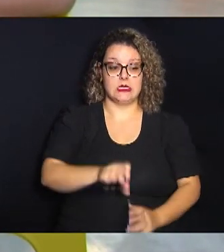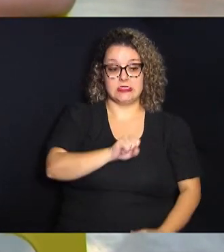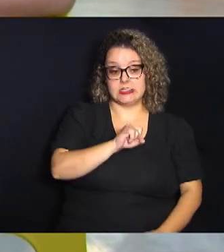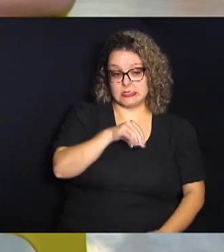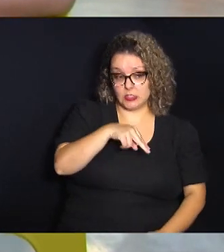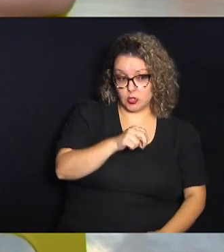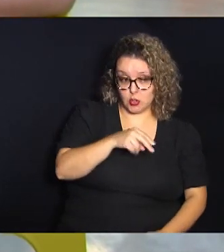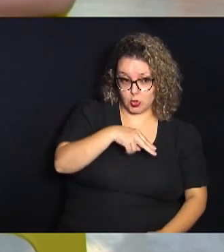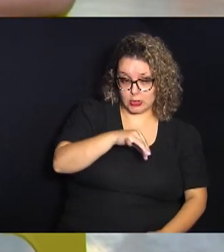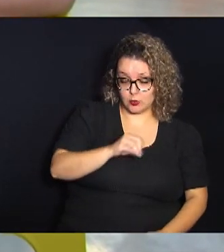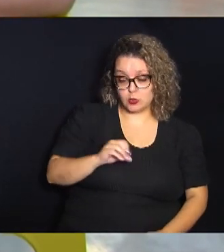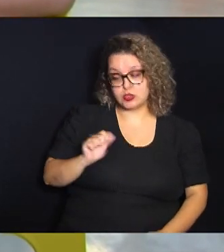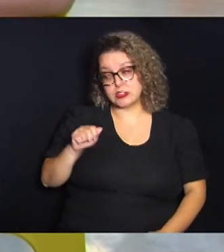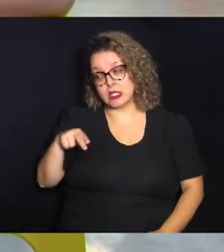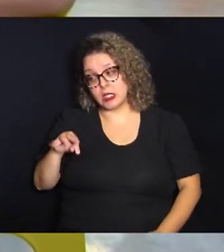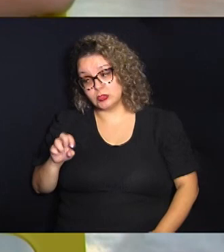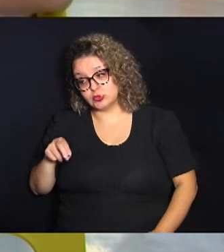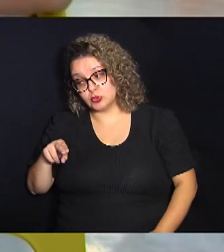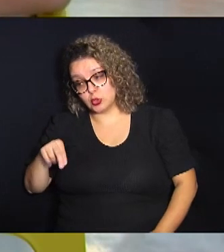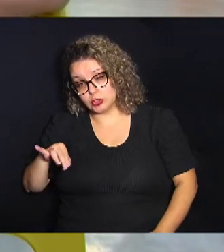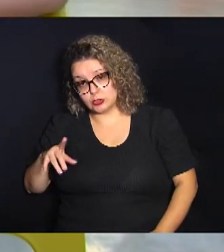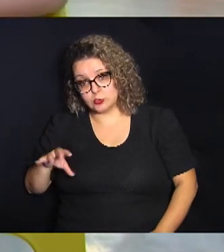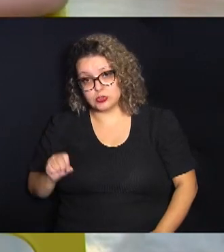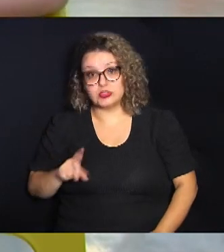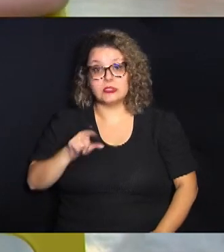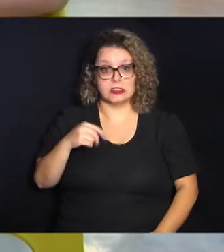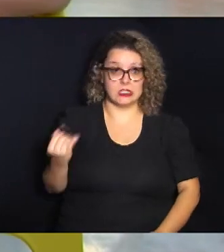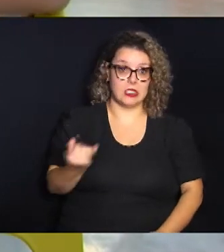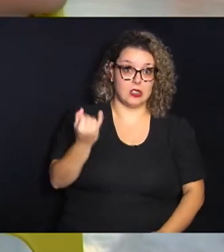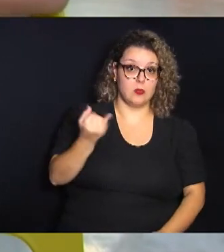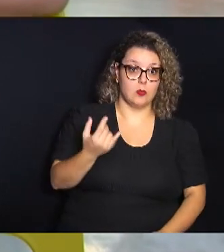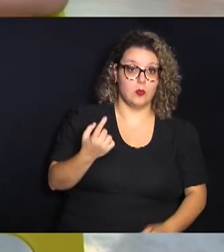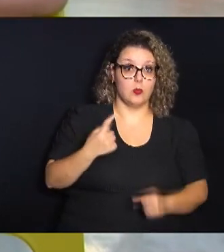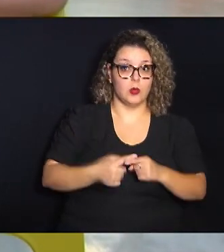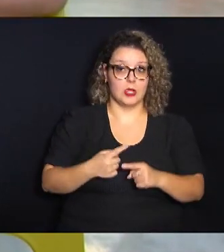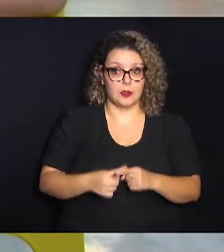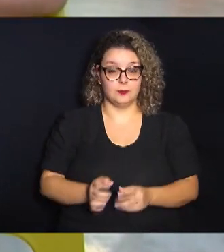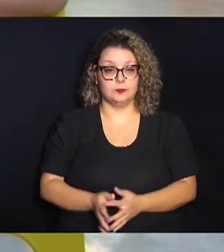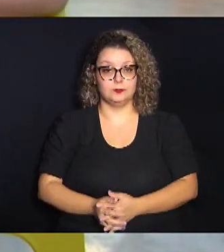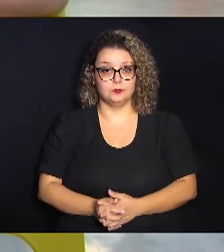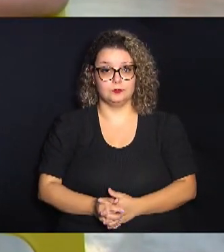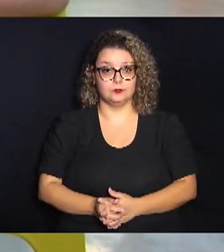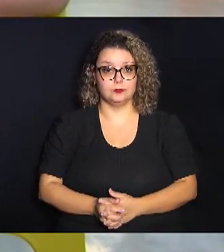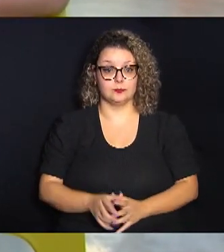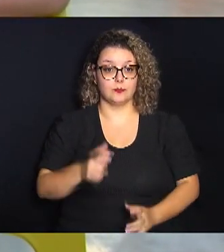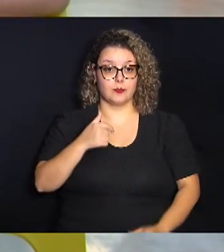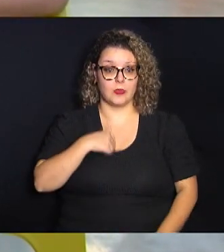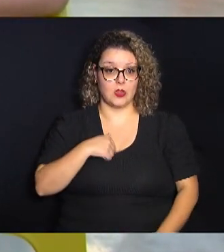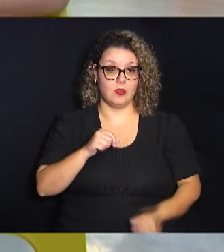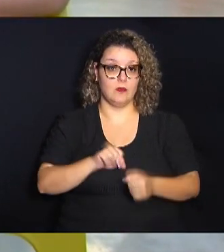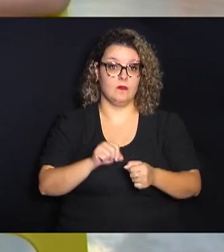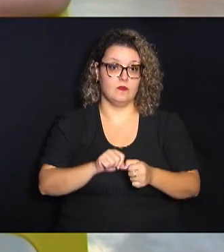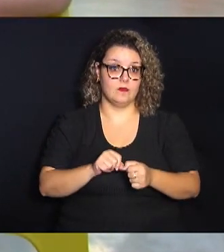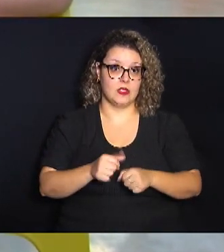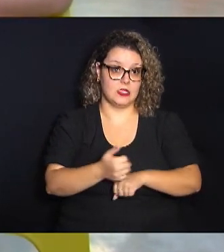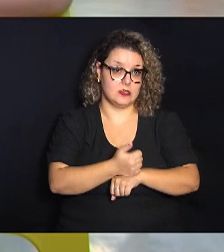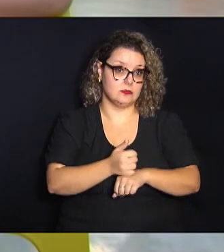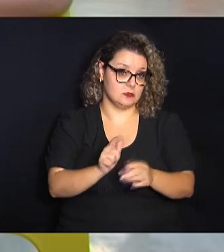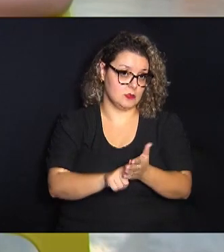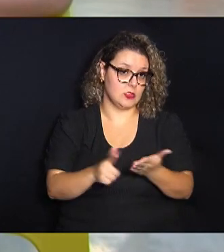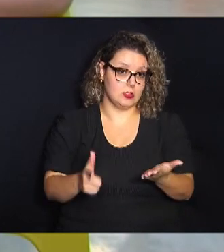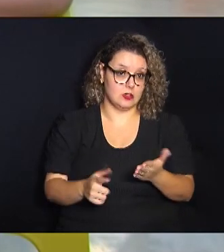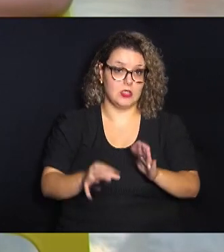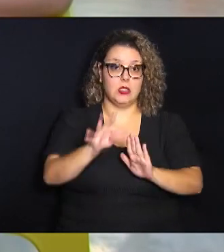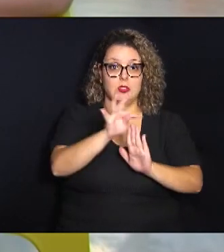antônimos e inclusive é tão importante cara porque assim eu fiz jornalismo né escrevo texto